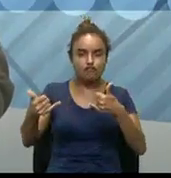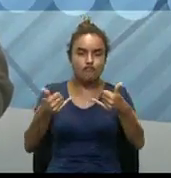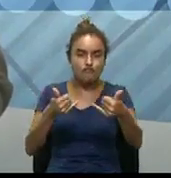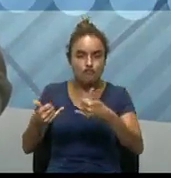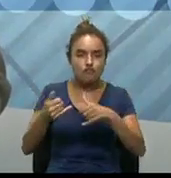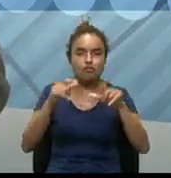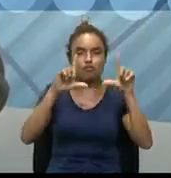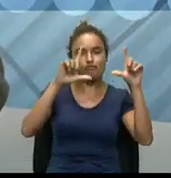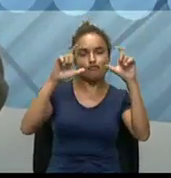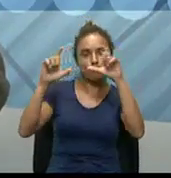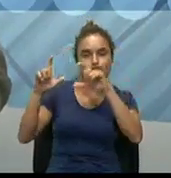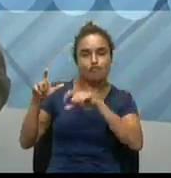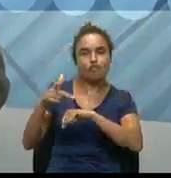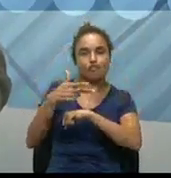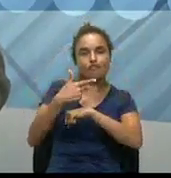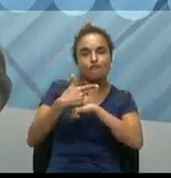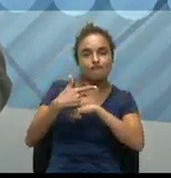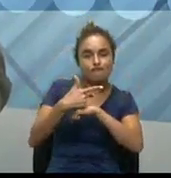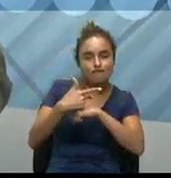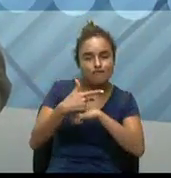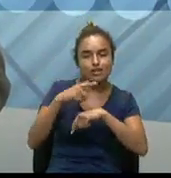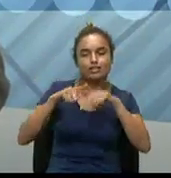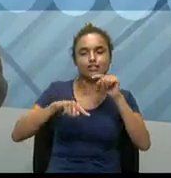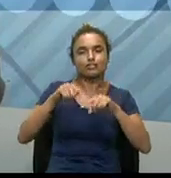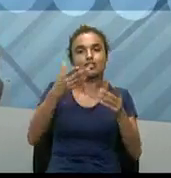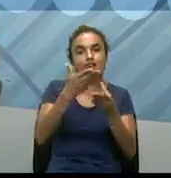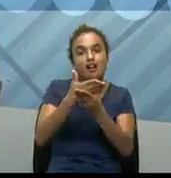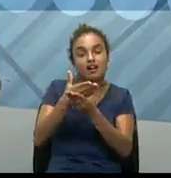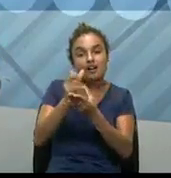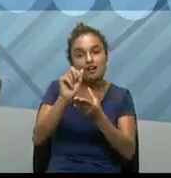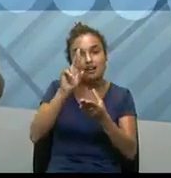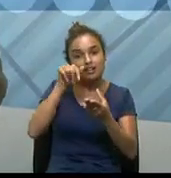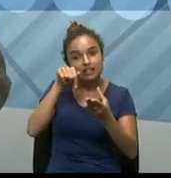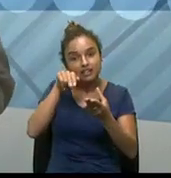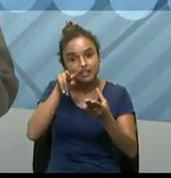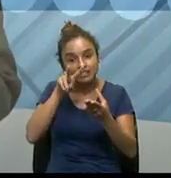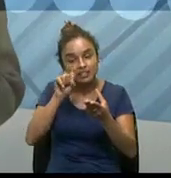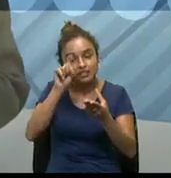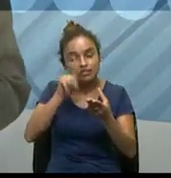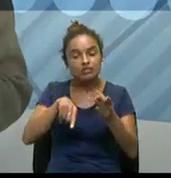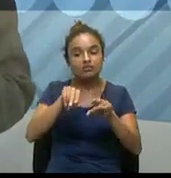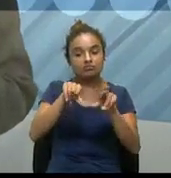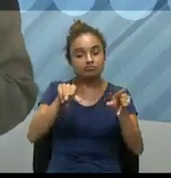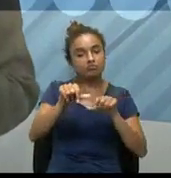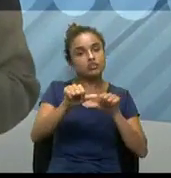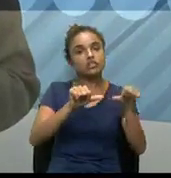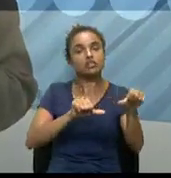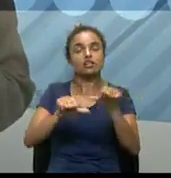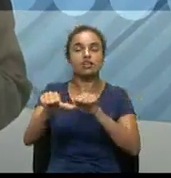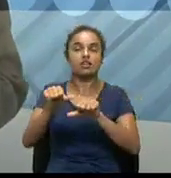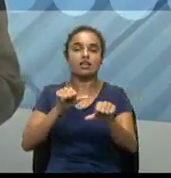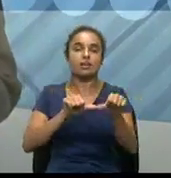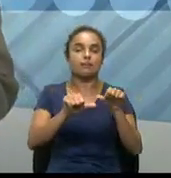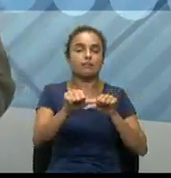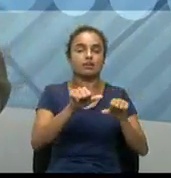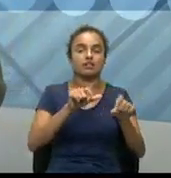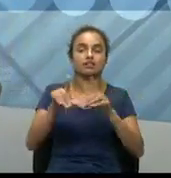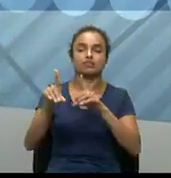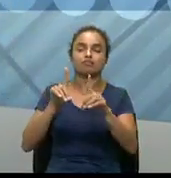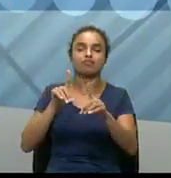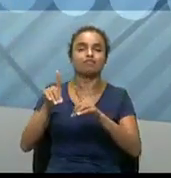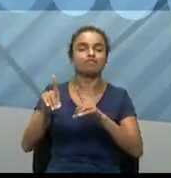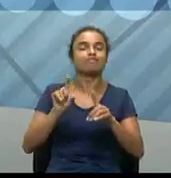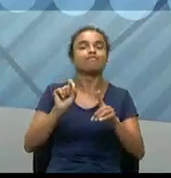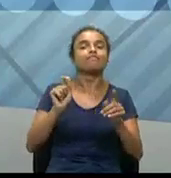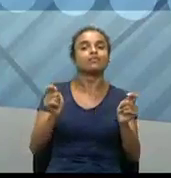imagens, vídeos, vários arquivos e cada vez mais a gente consegue uma troca de dados muito maior que